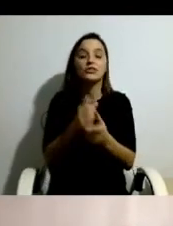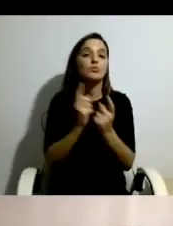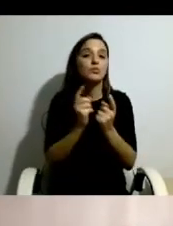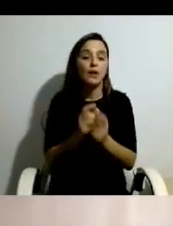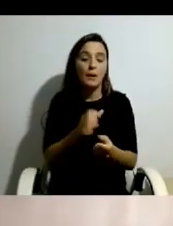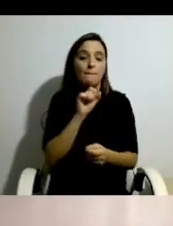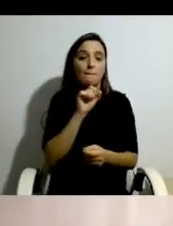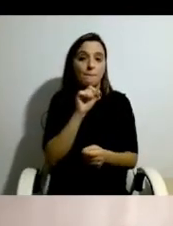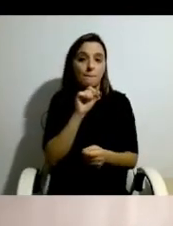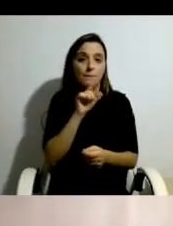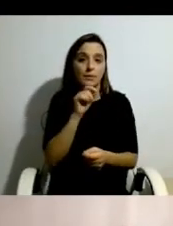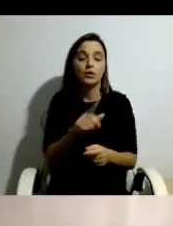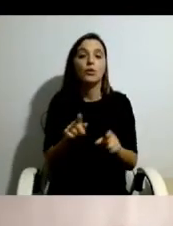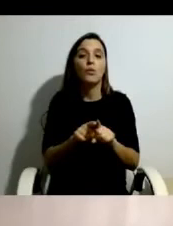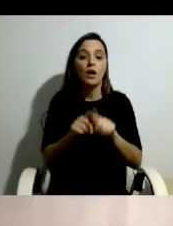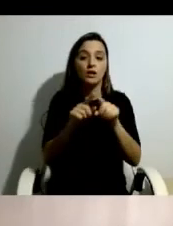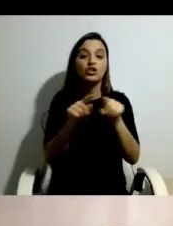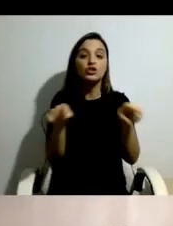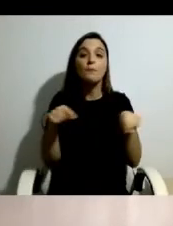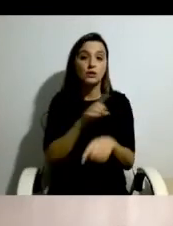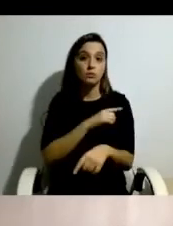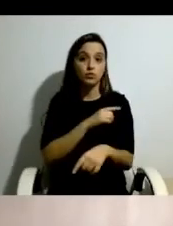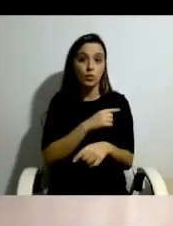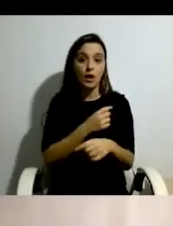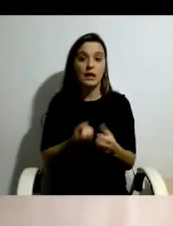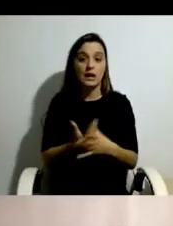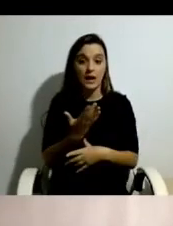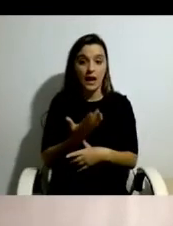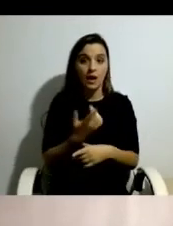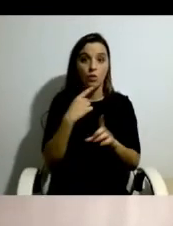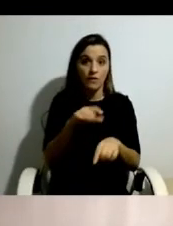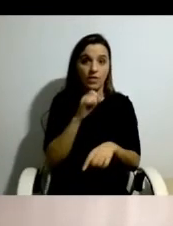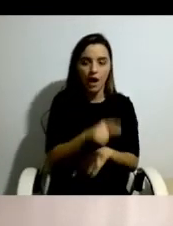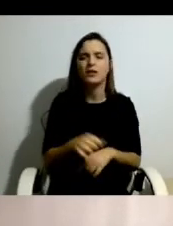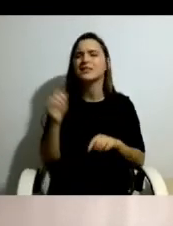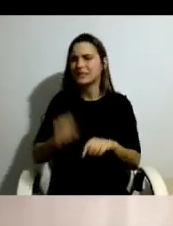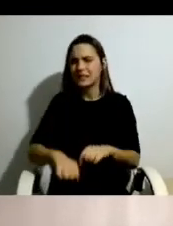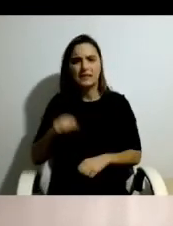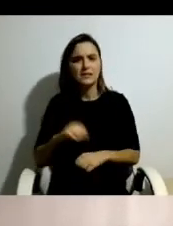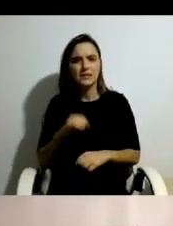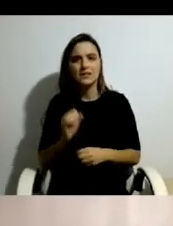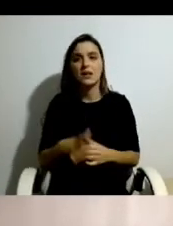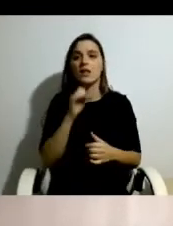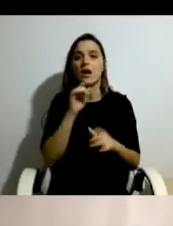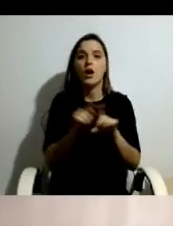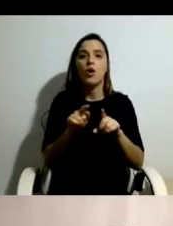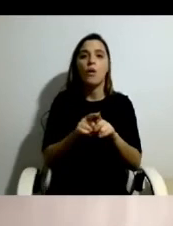teu espaço pessoal novamente? Muito mais, muito mais, em todos os sentidos. Desde as minhas deslocações para fora,